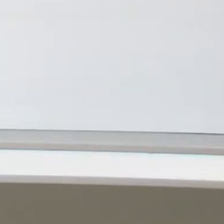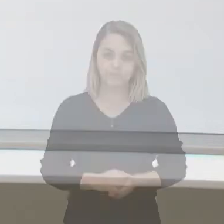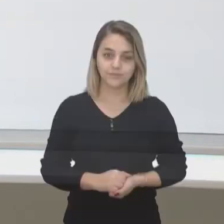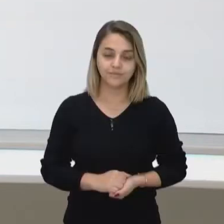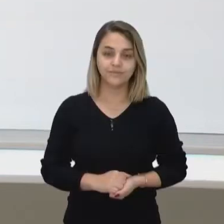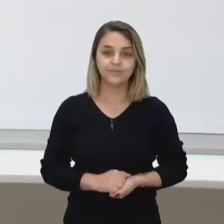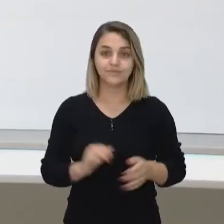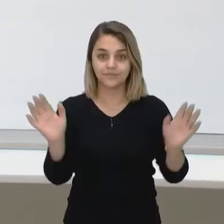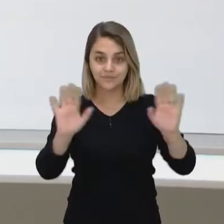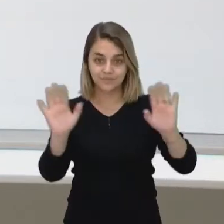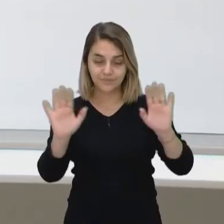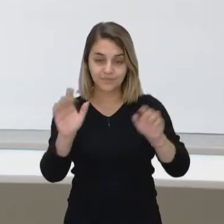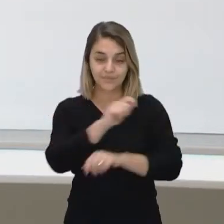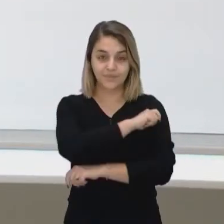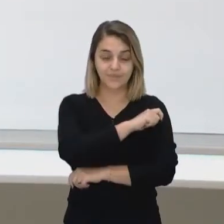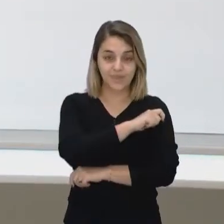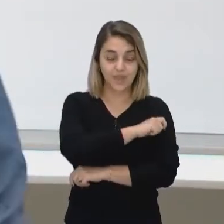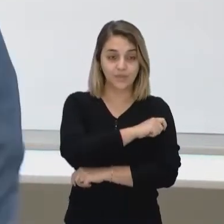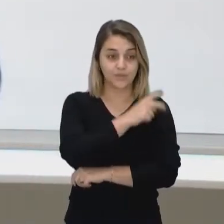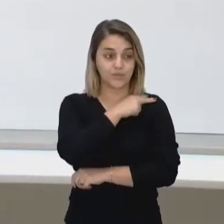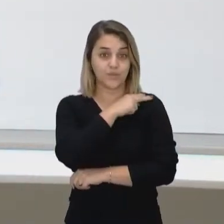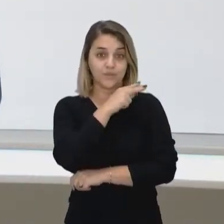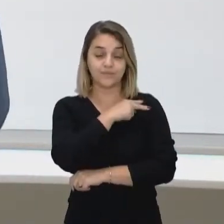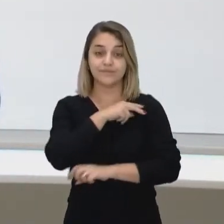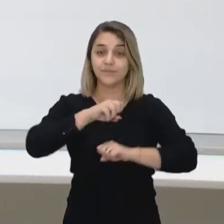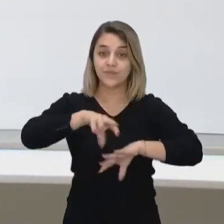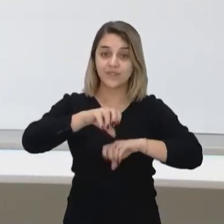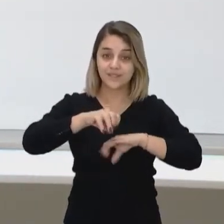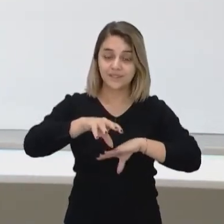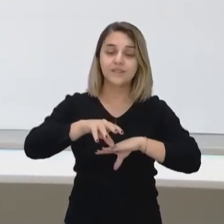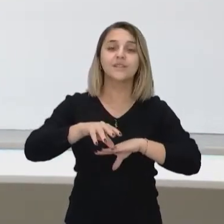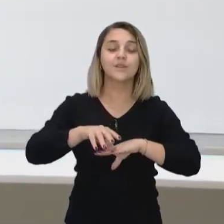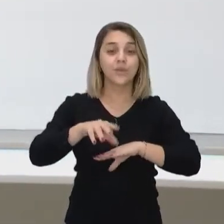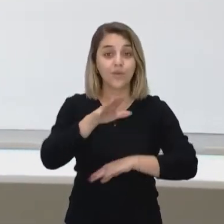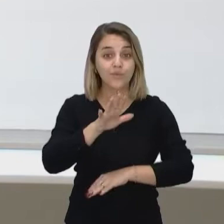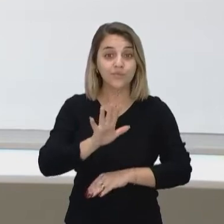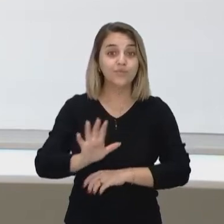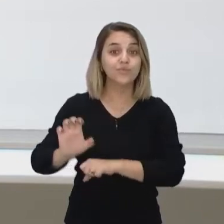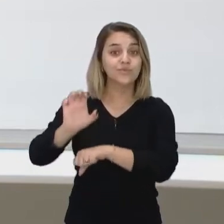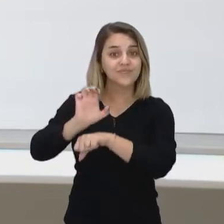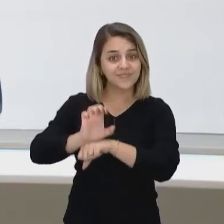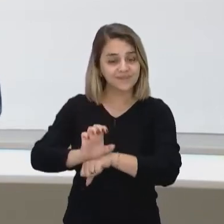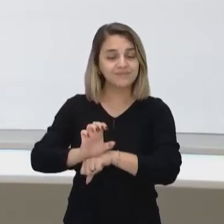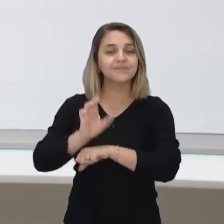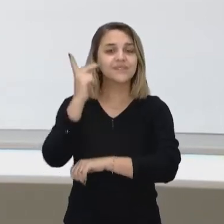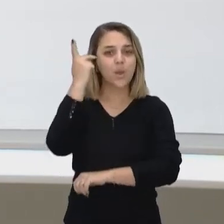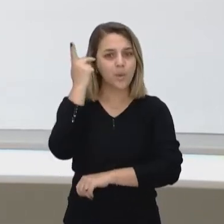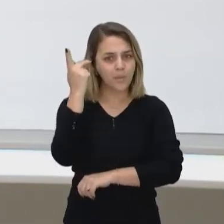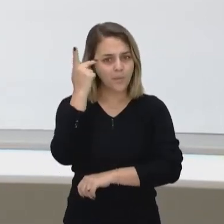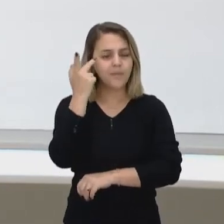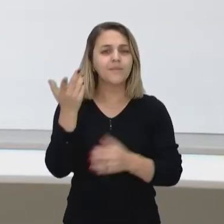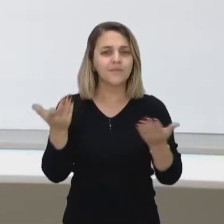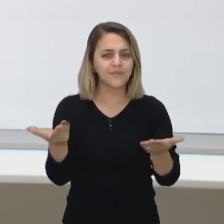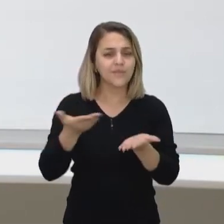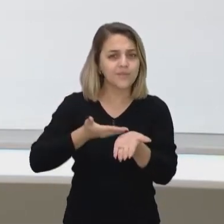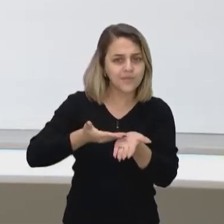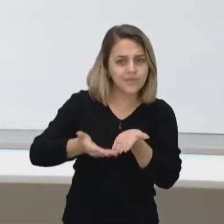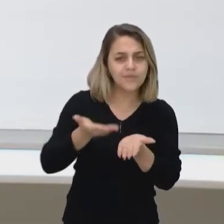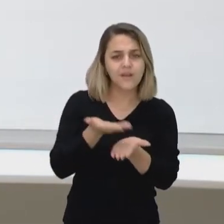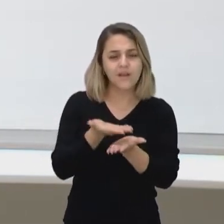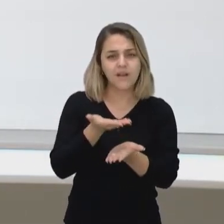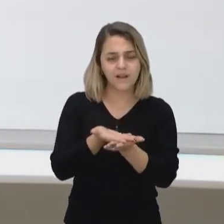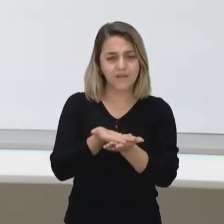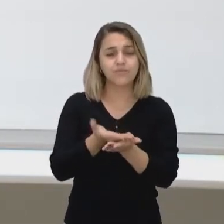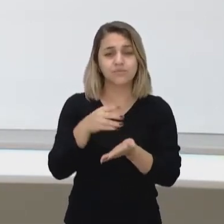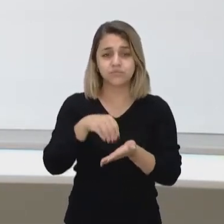Olá, estudantes da segunda série do Novo Ensino Médio da Rede Estadual Paulista. Nós vamos começar mais uma aula do nosso componente